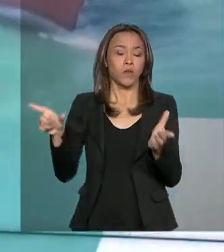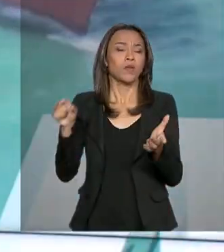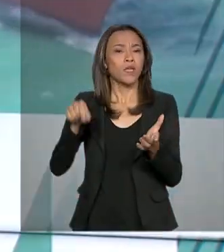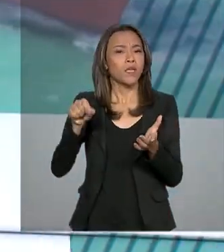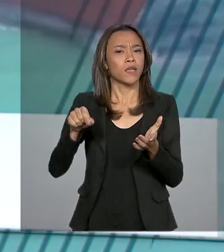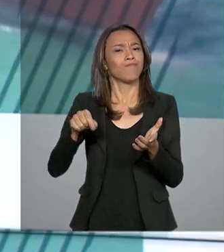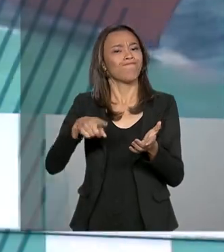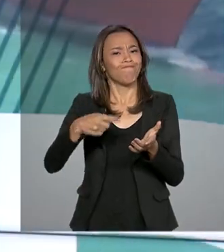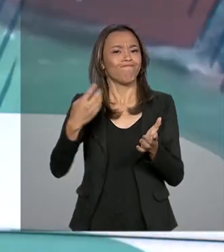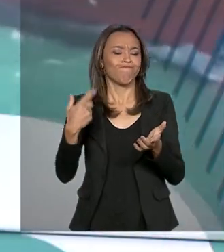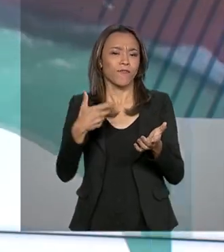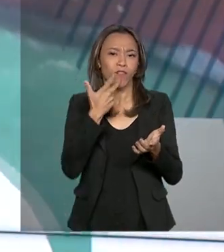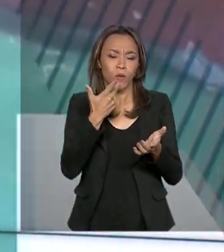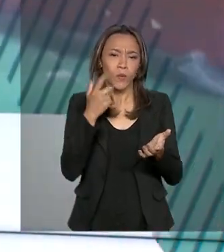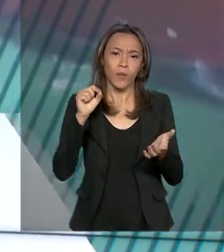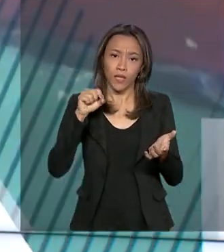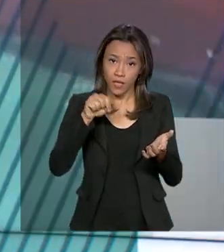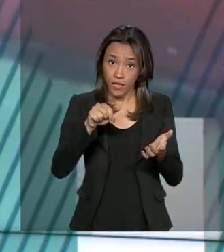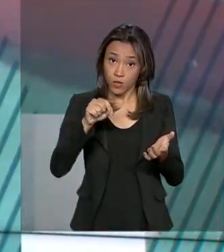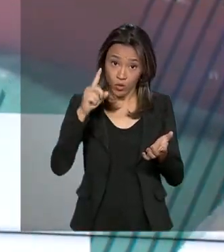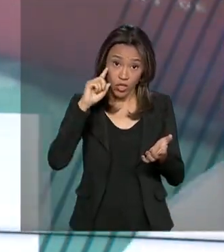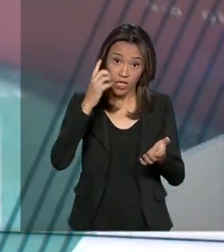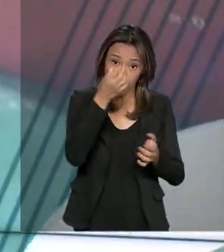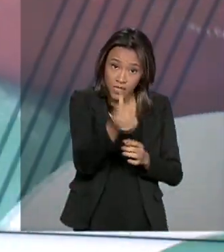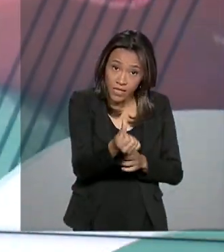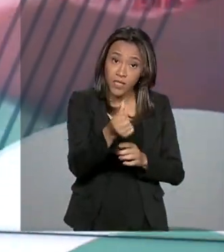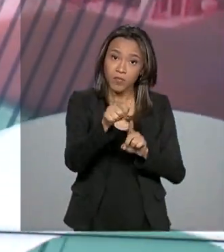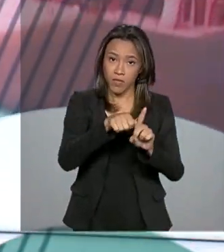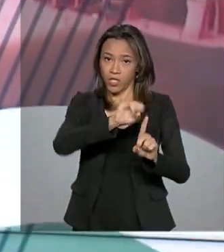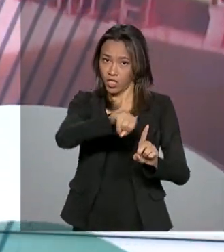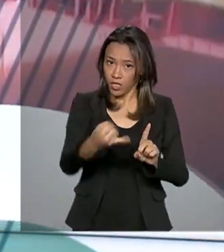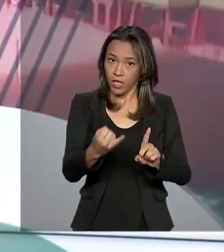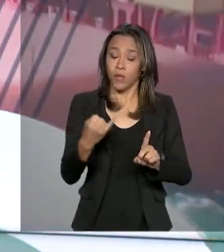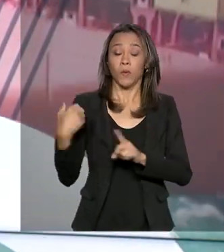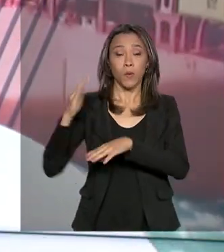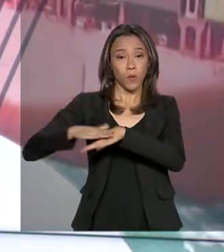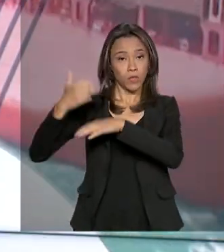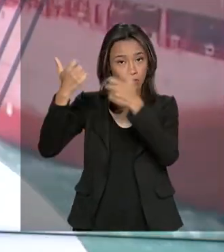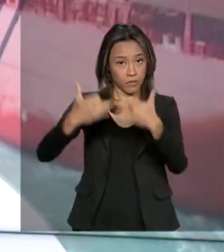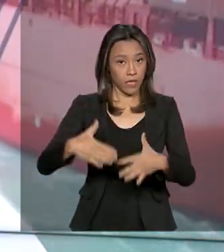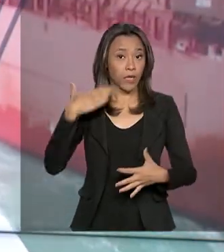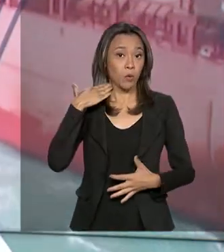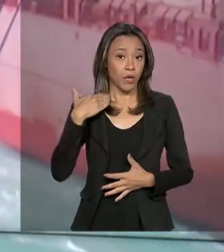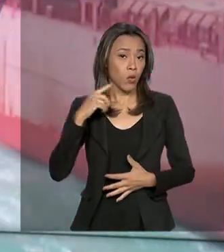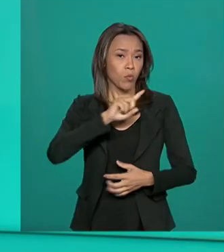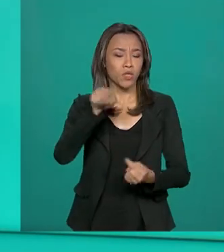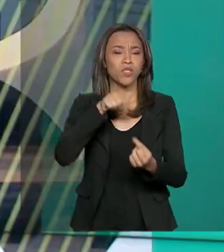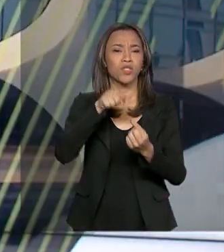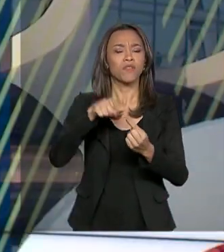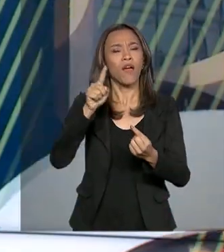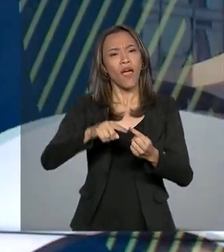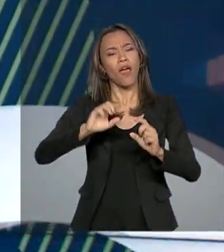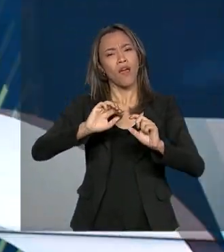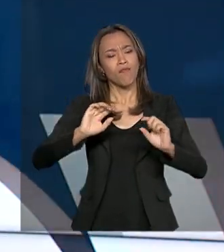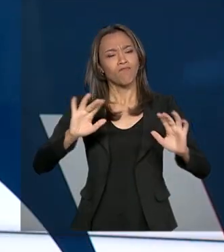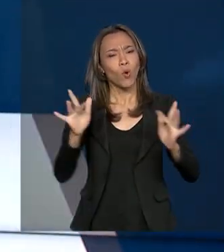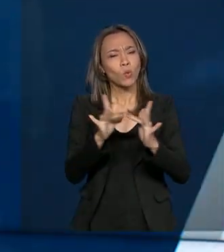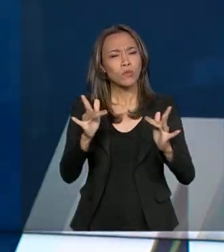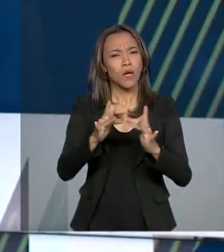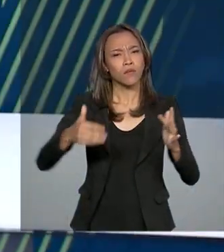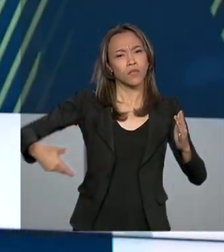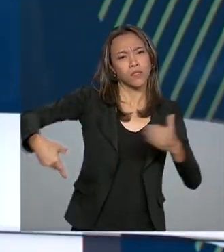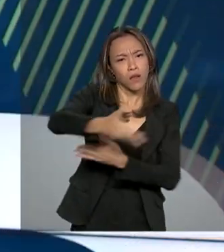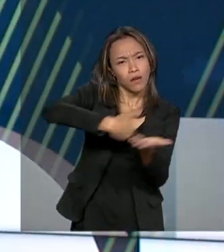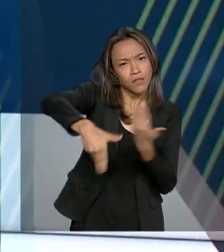de cobrança a partir de 6 de janeiro. O Banco do Brasil explica que a medida visa fortalecer o relacionamento com os clientes